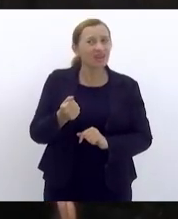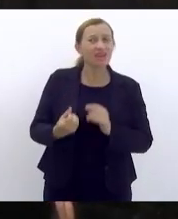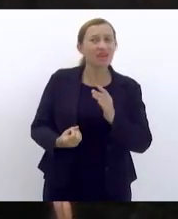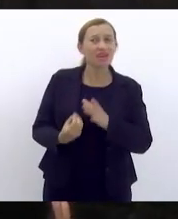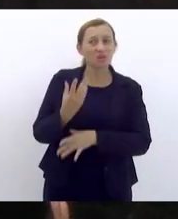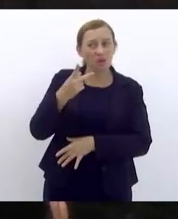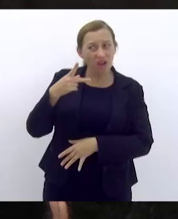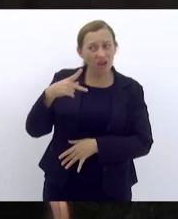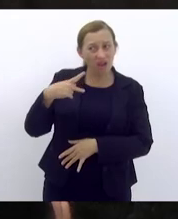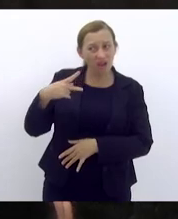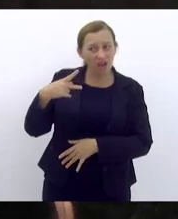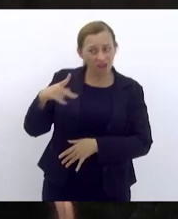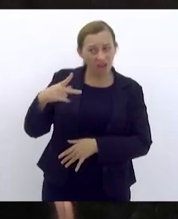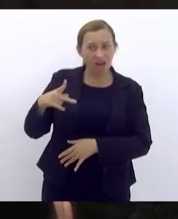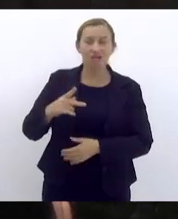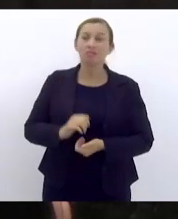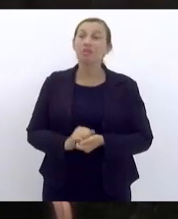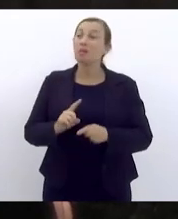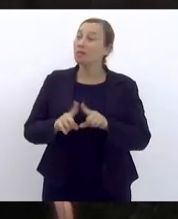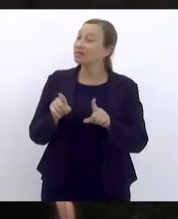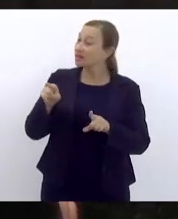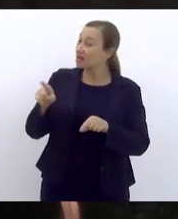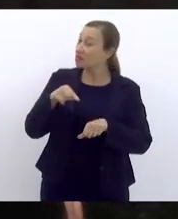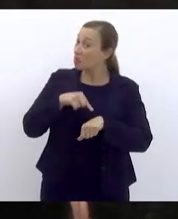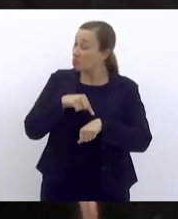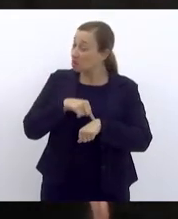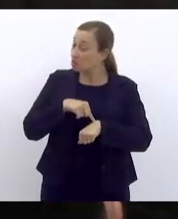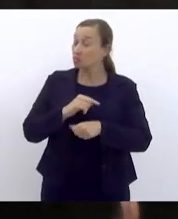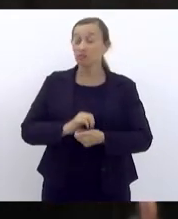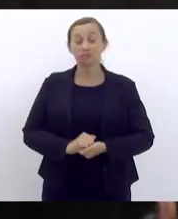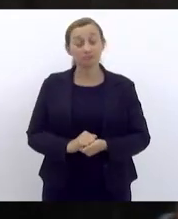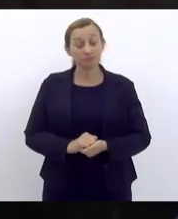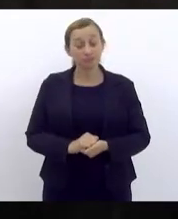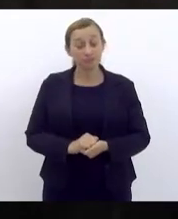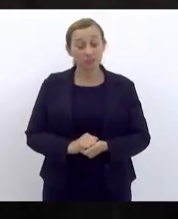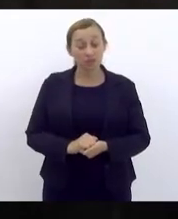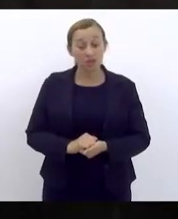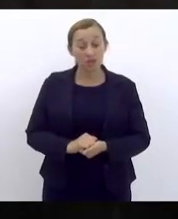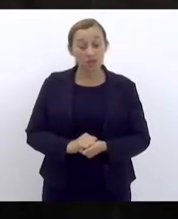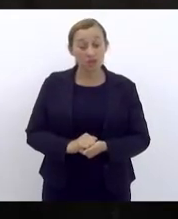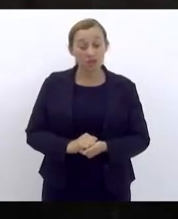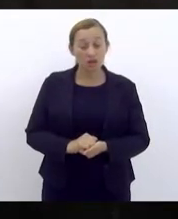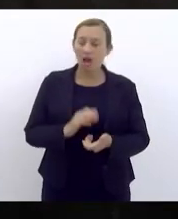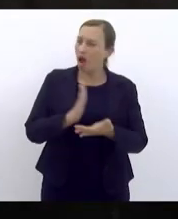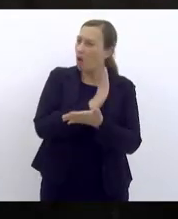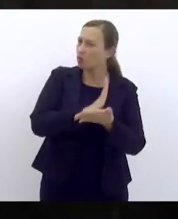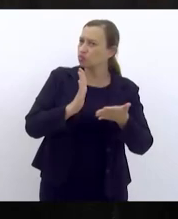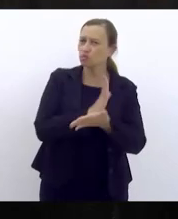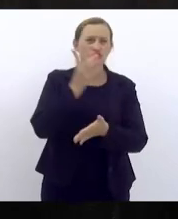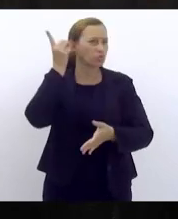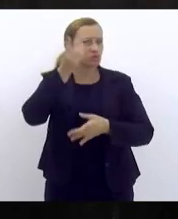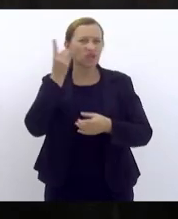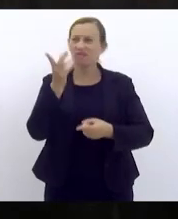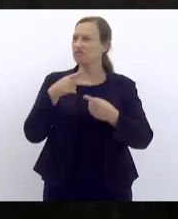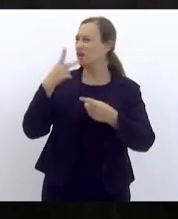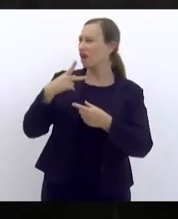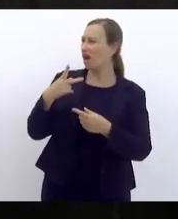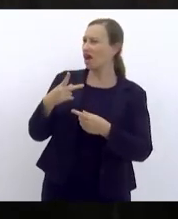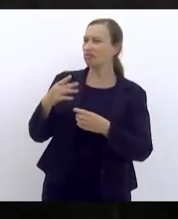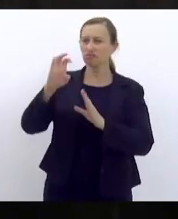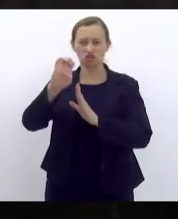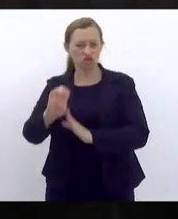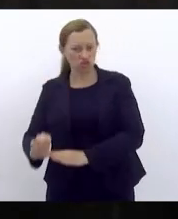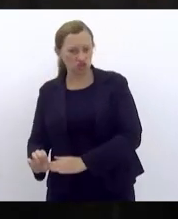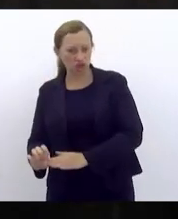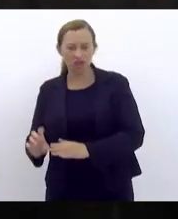e naquele instante alguns deputados discursaram deputados de esquerda